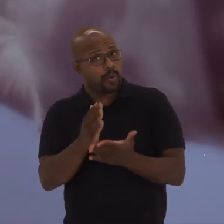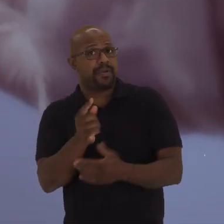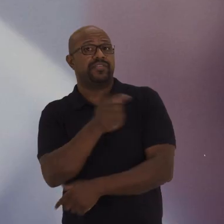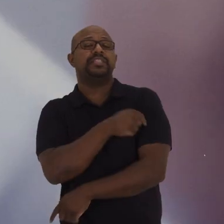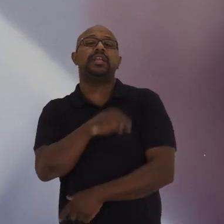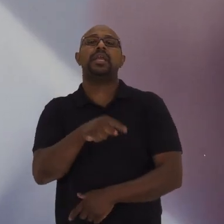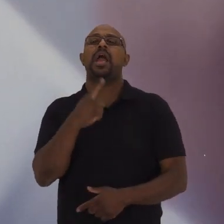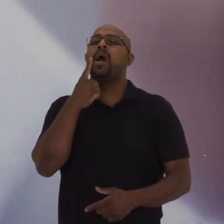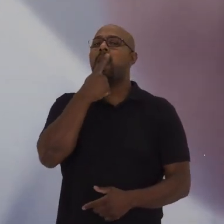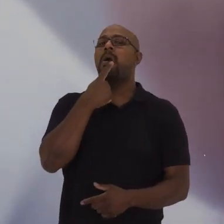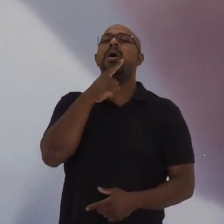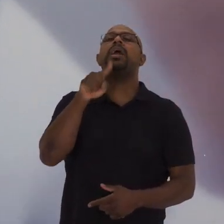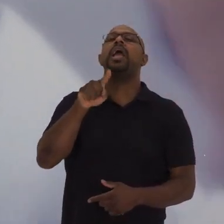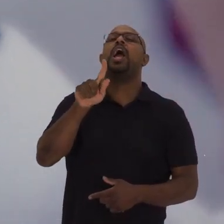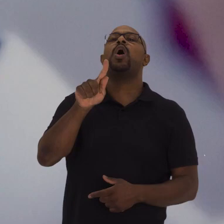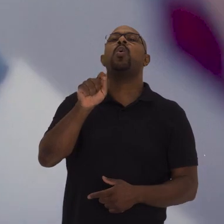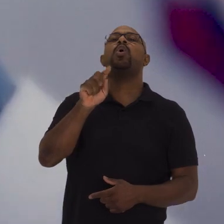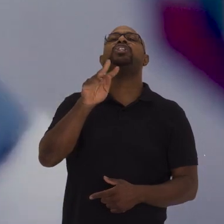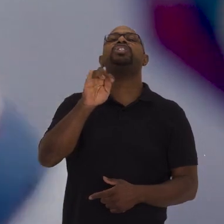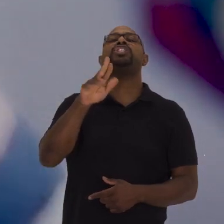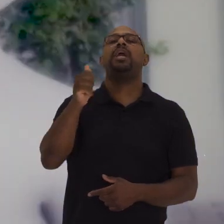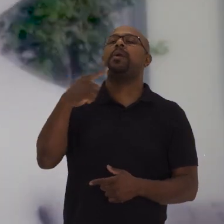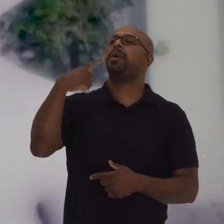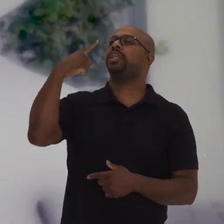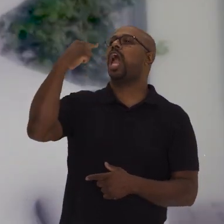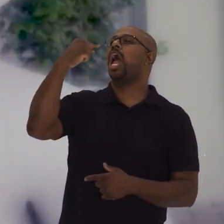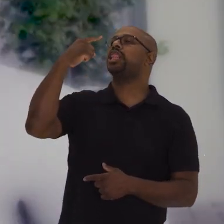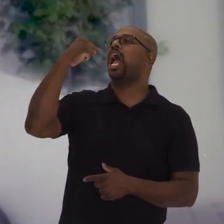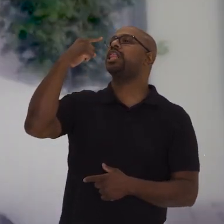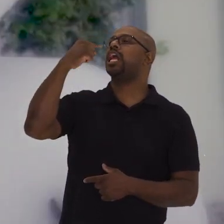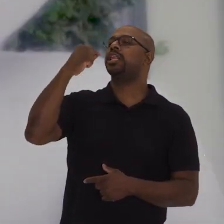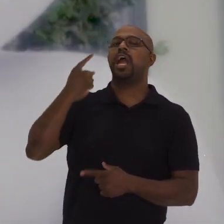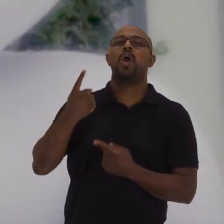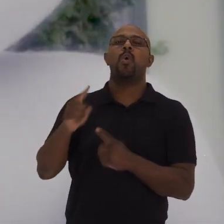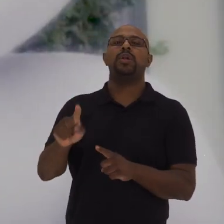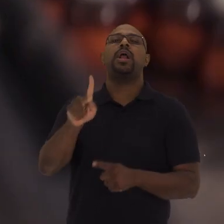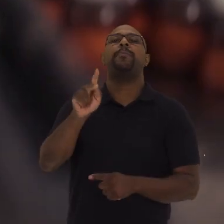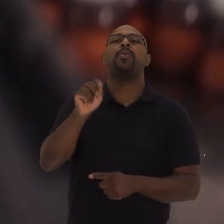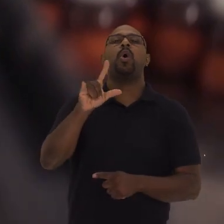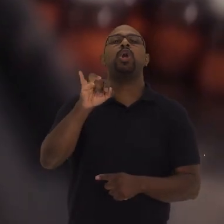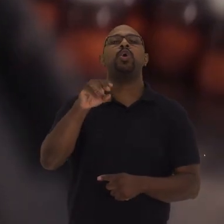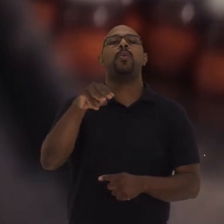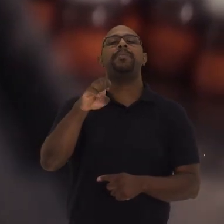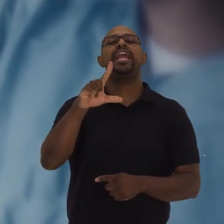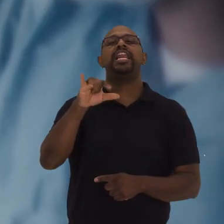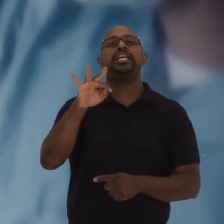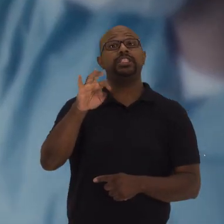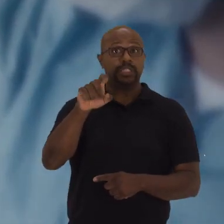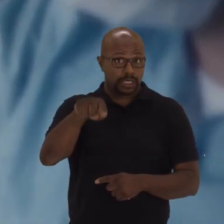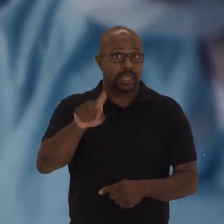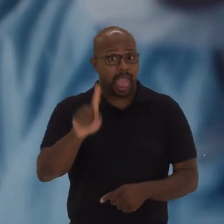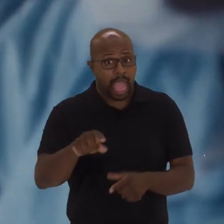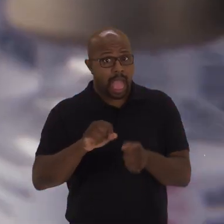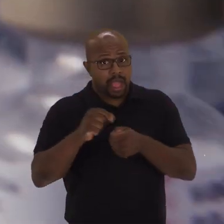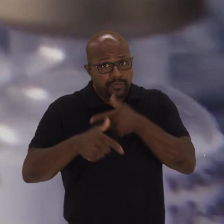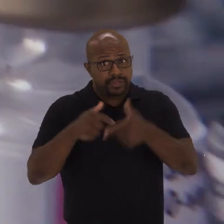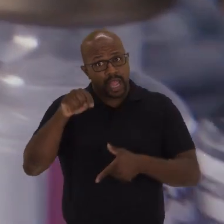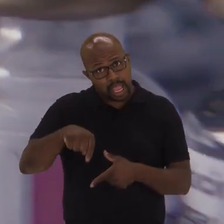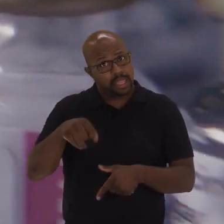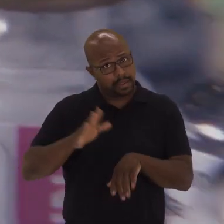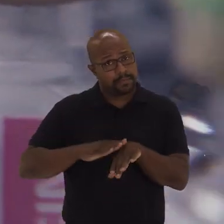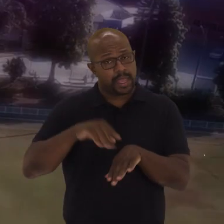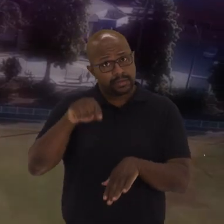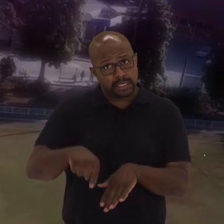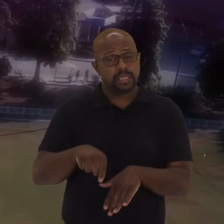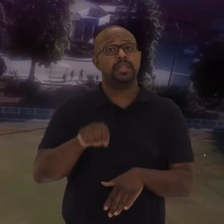gotinha É a famosa gotinha A vacina oral contra poliomielite Que, aliás, é produzida Aqui na unidade